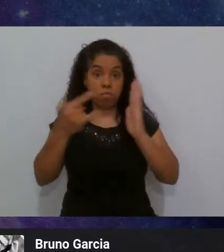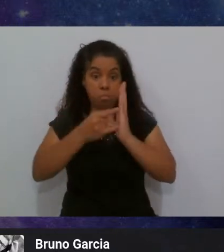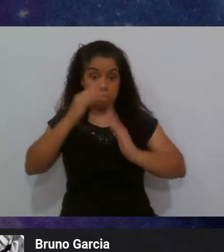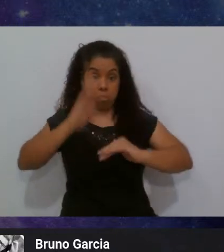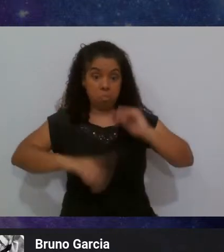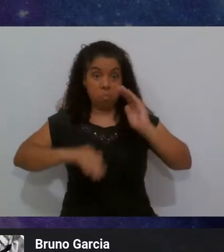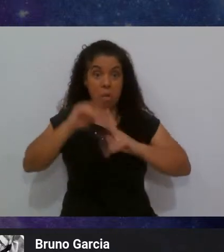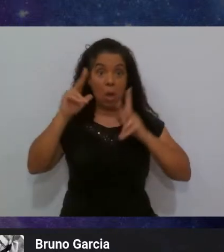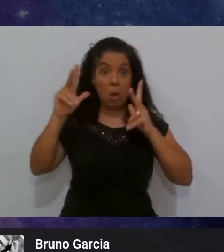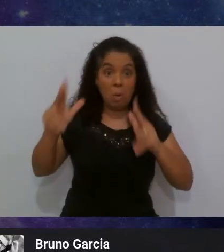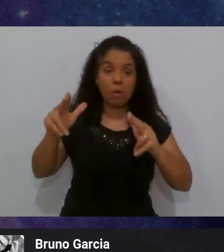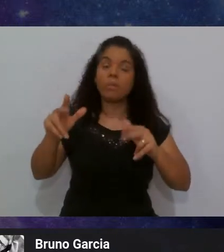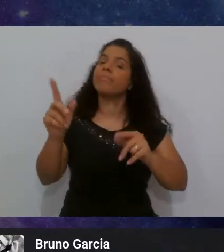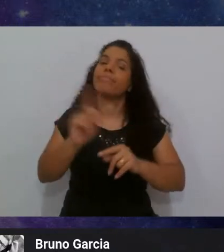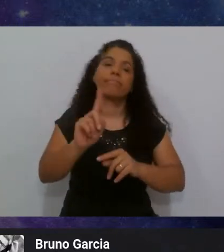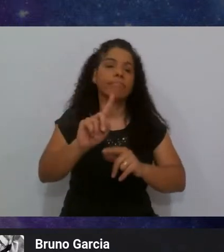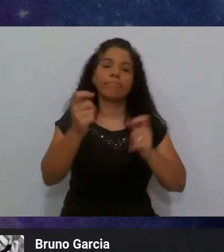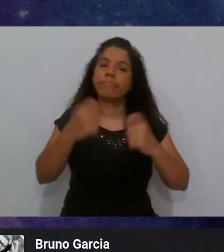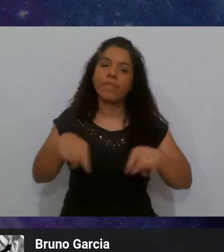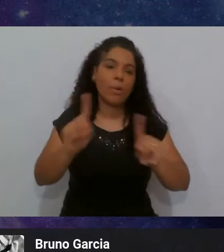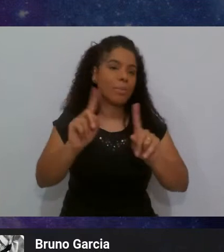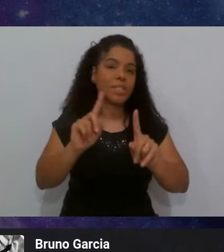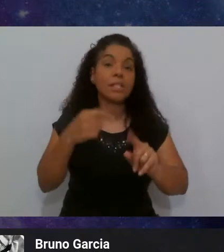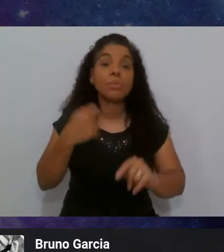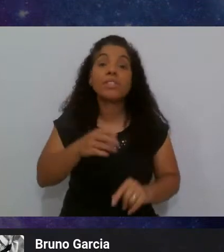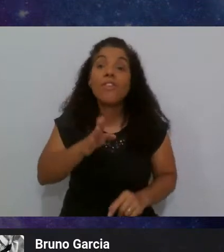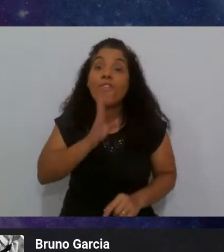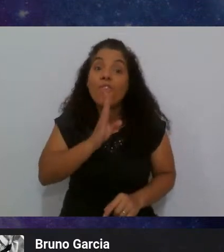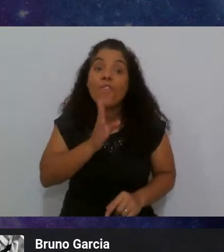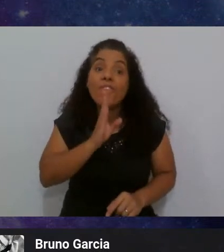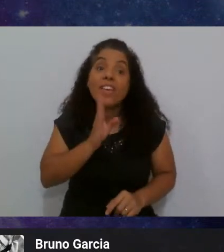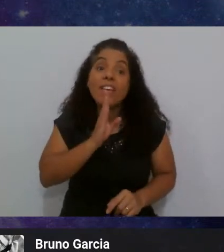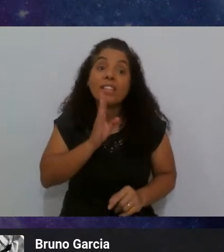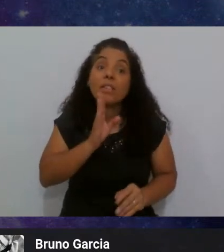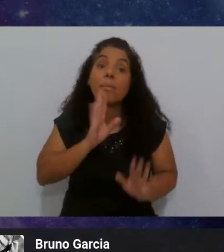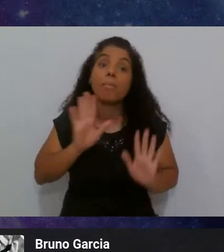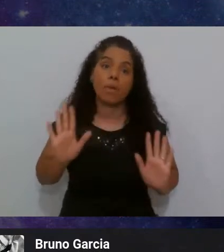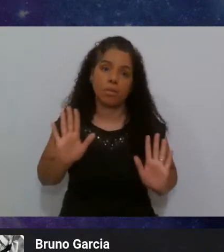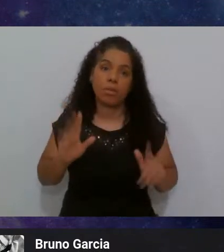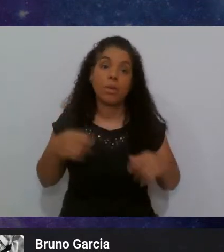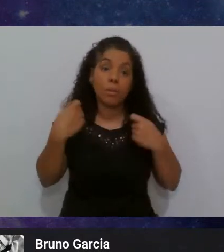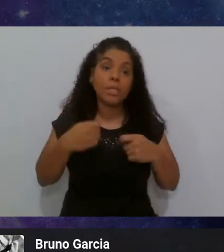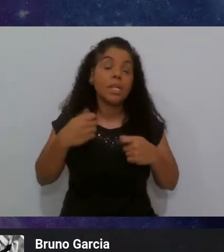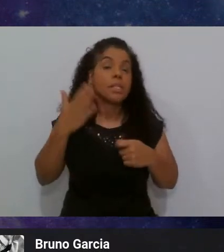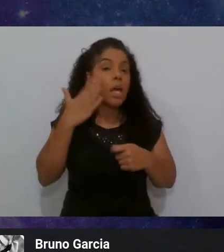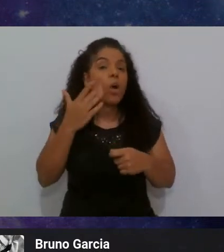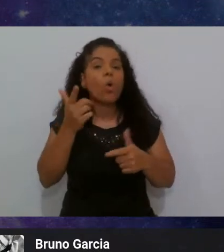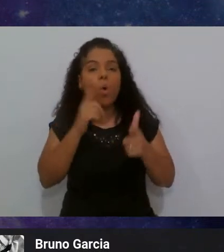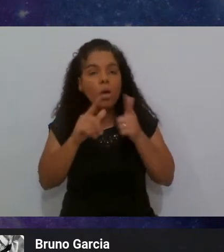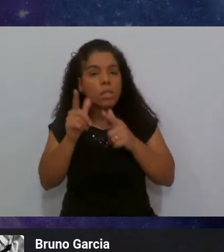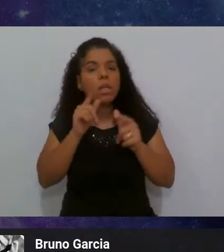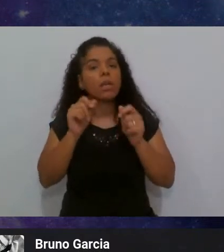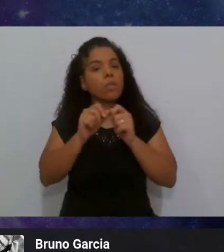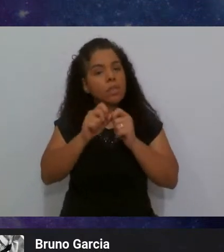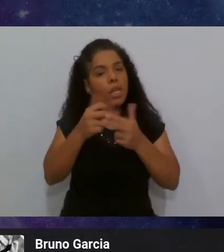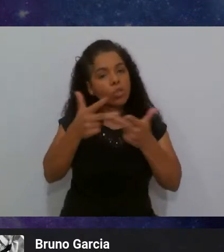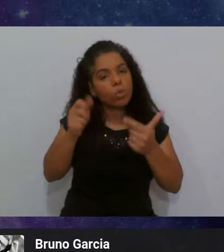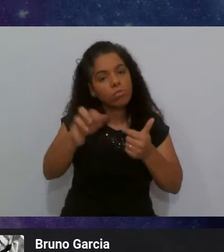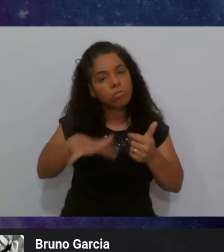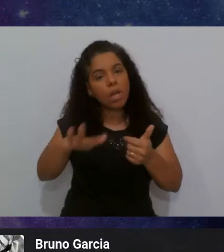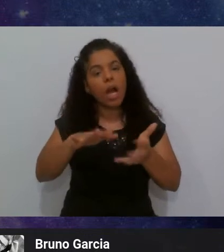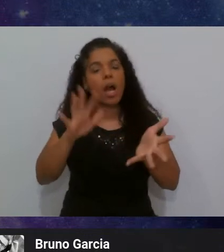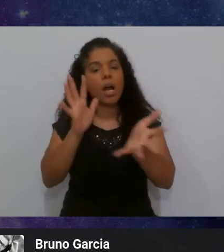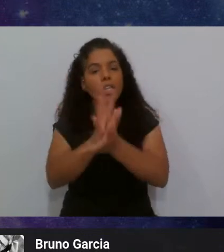mas não precisa, você precisa ter um conhecimento de programação, você precisa conseguir fazer as coisas da área da gente de teste